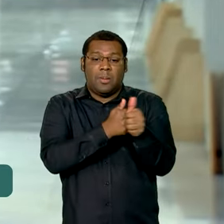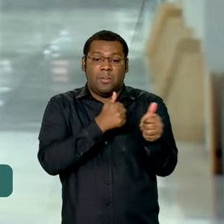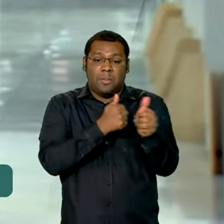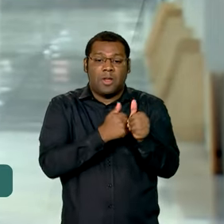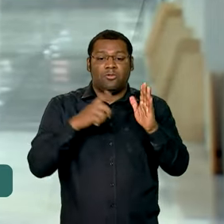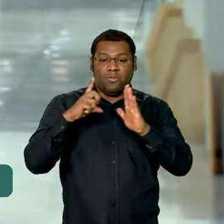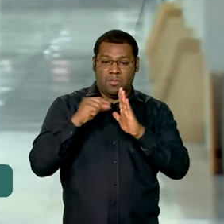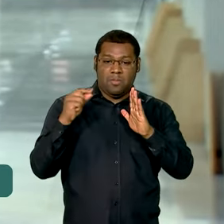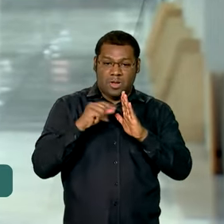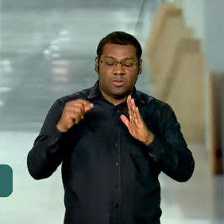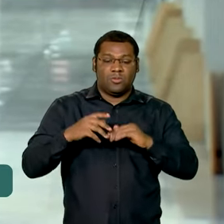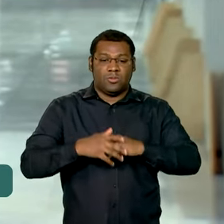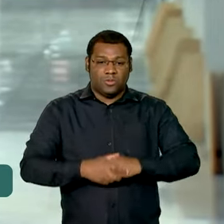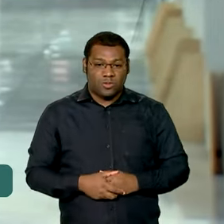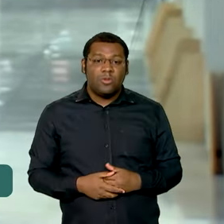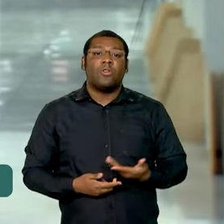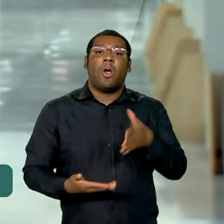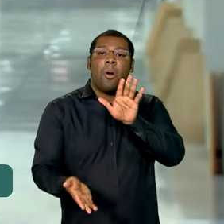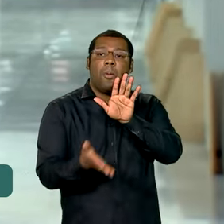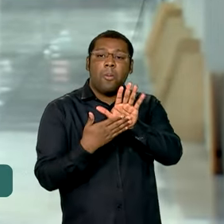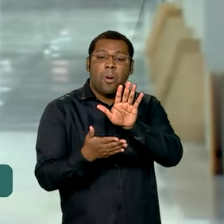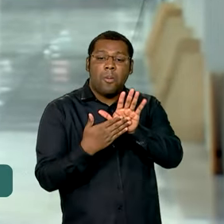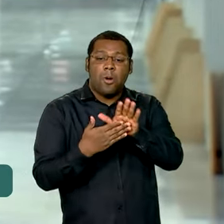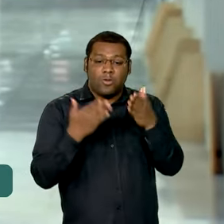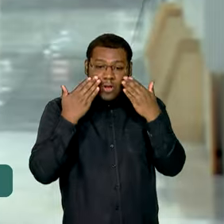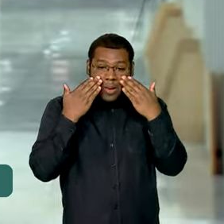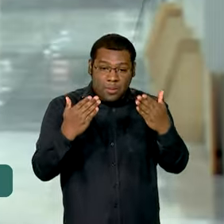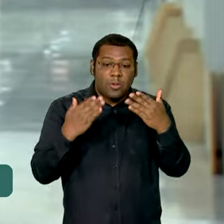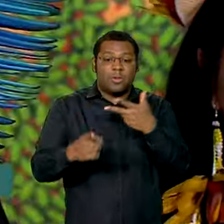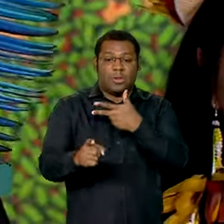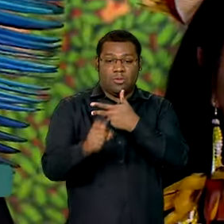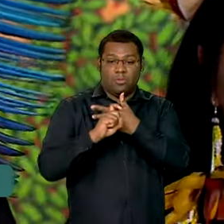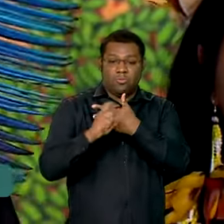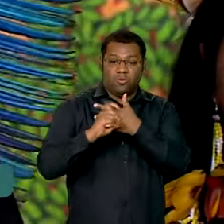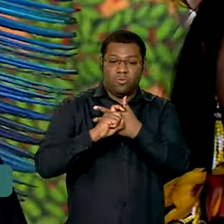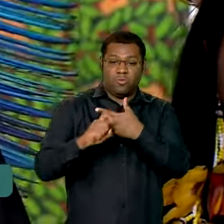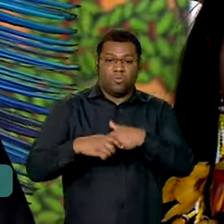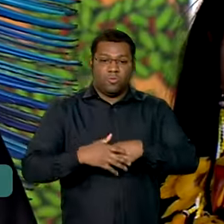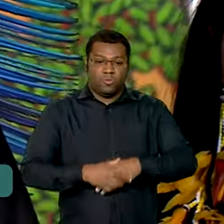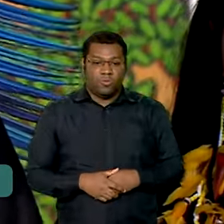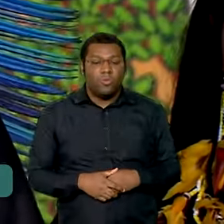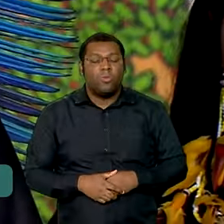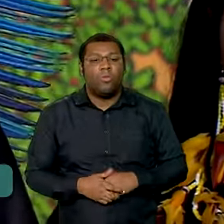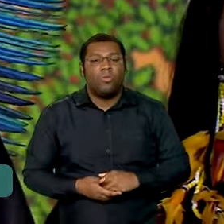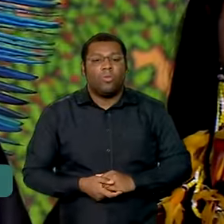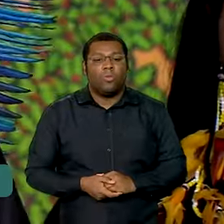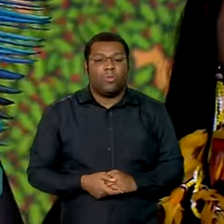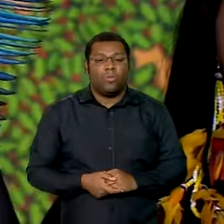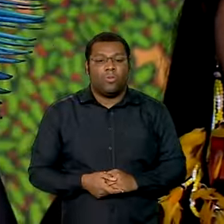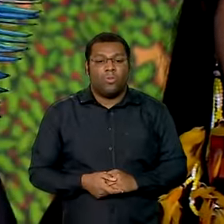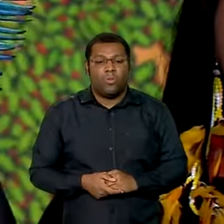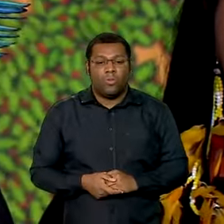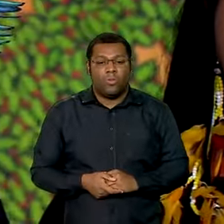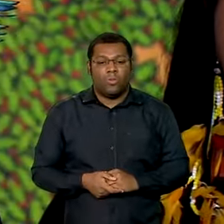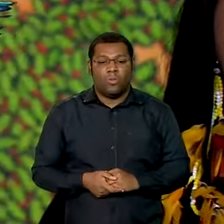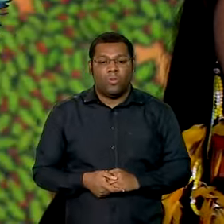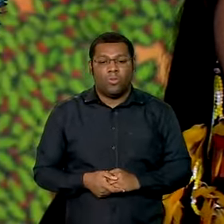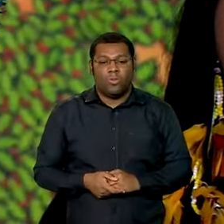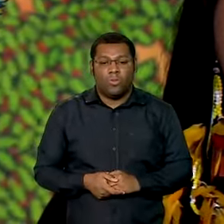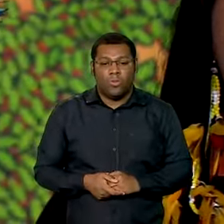Planalto, trouxe as demandas que cabem ao Executivo. Que, ao nosso ver, não há nenhum